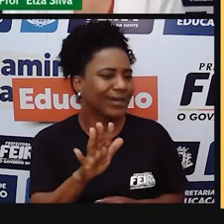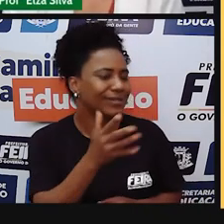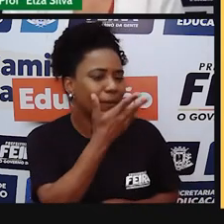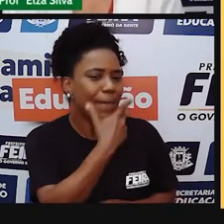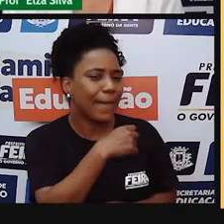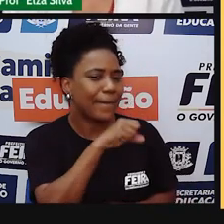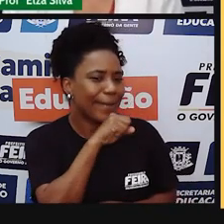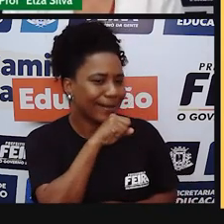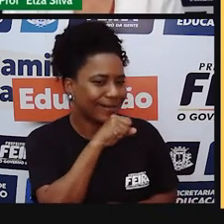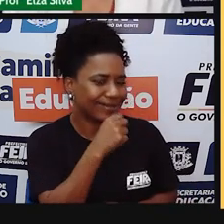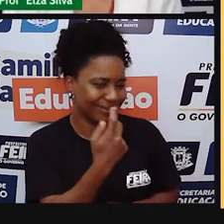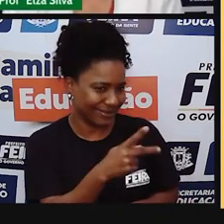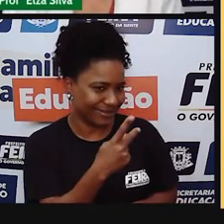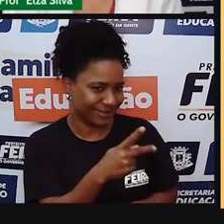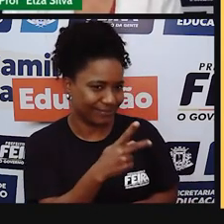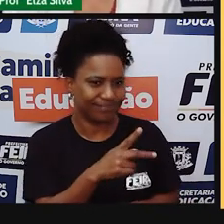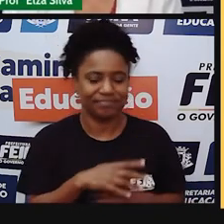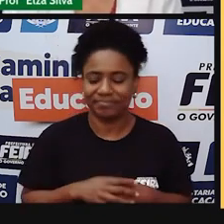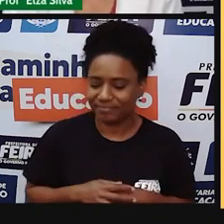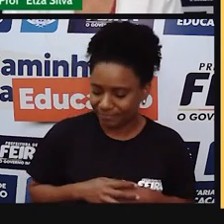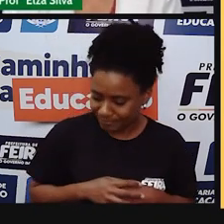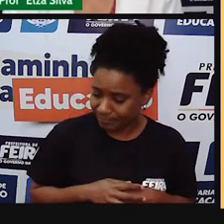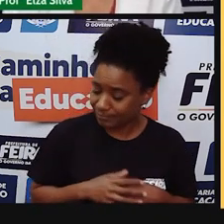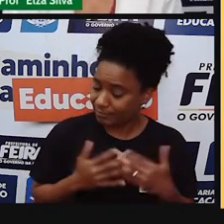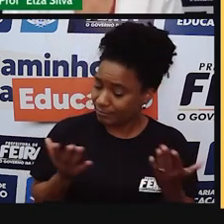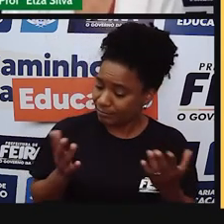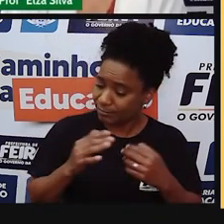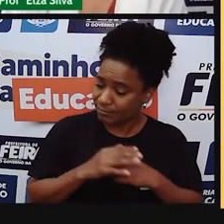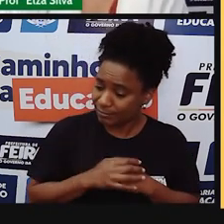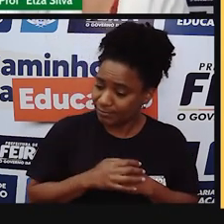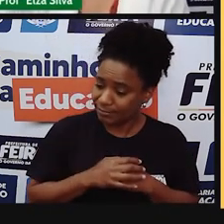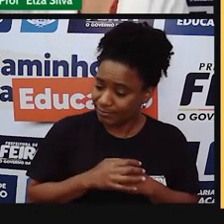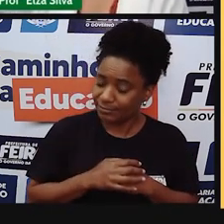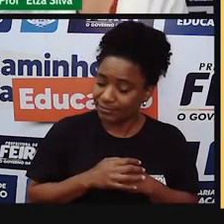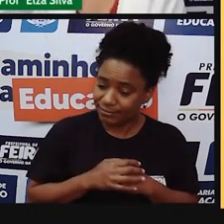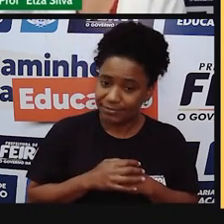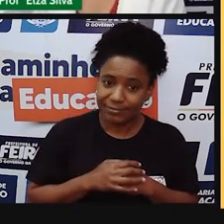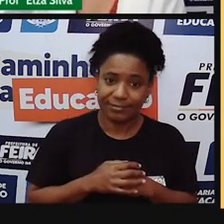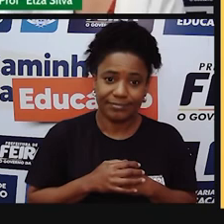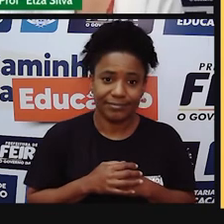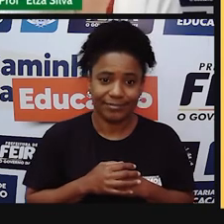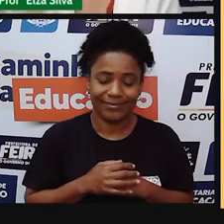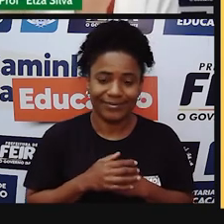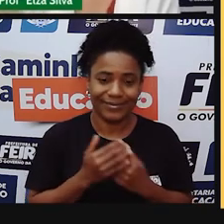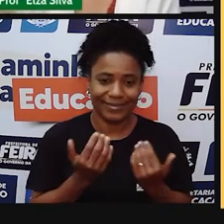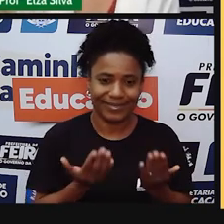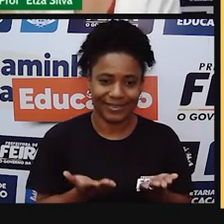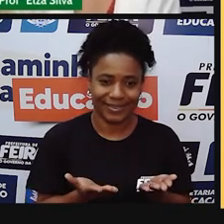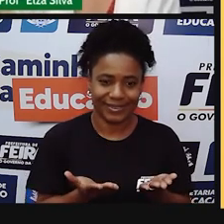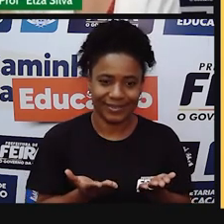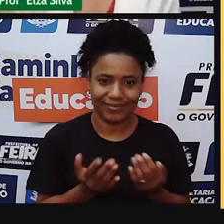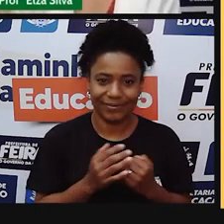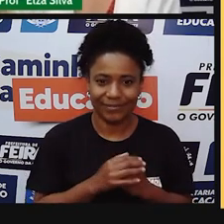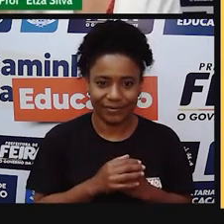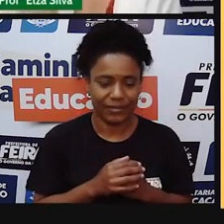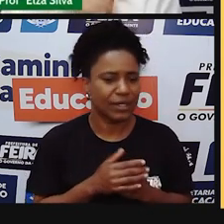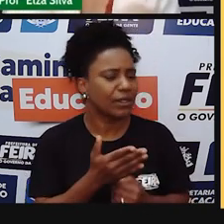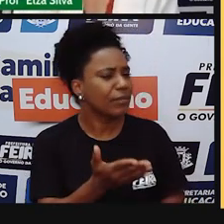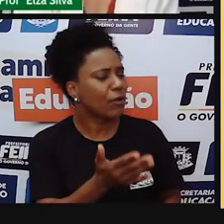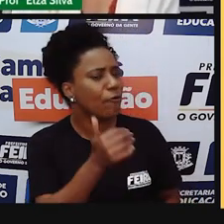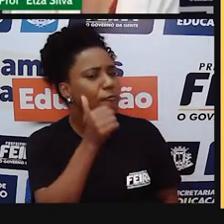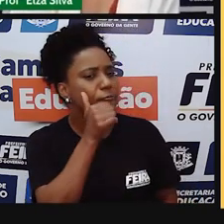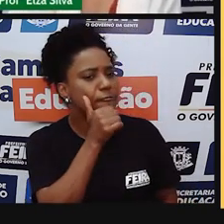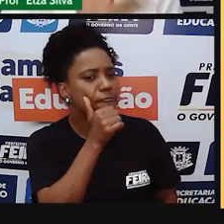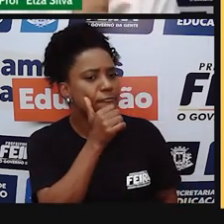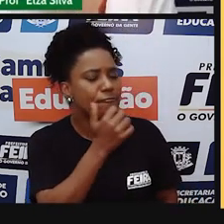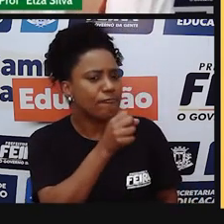Bob, então, termina a história? Ele diz assim, And my grandparents don't say me, e